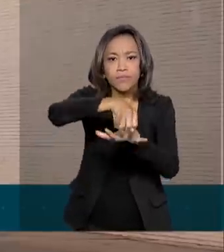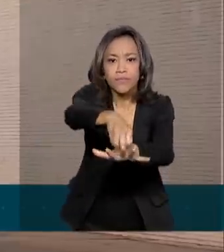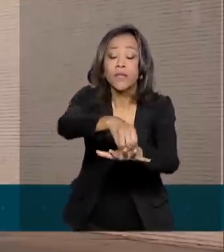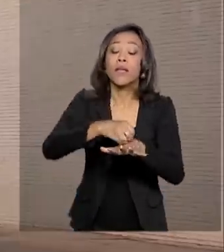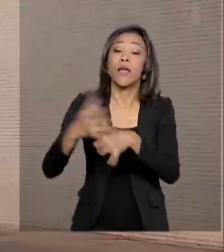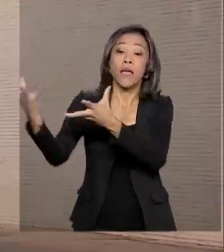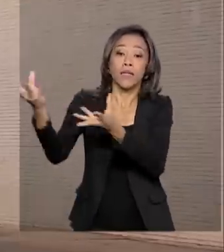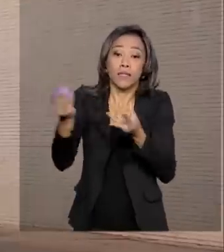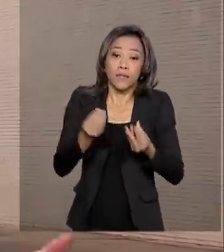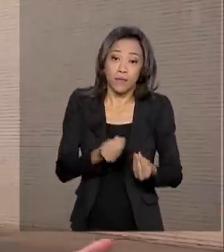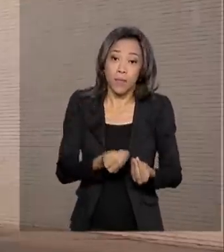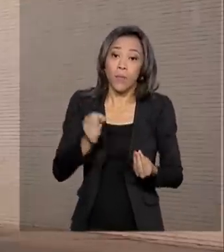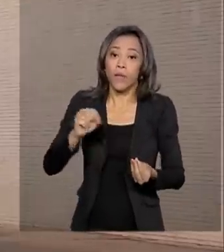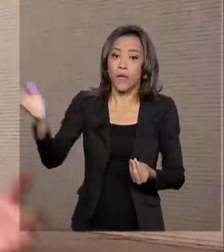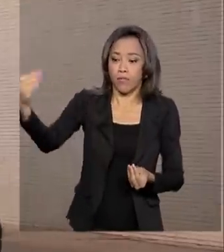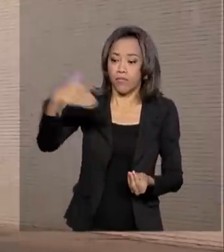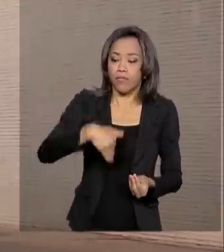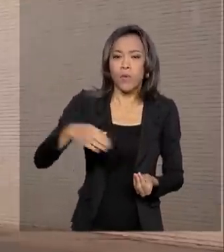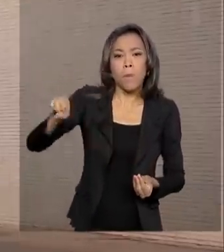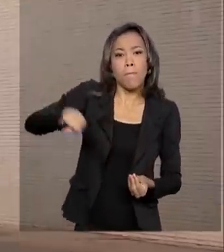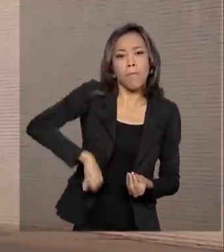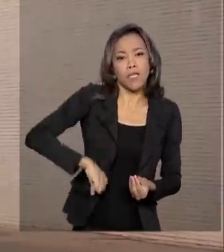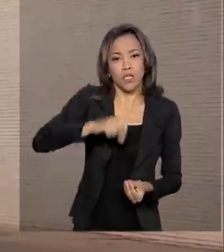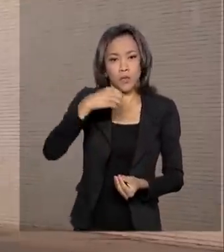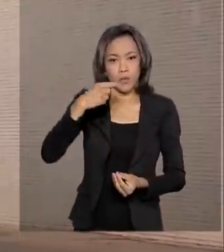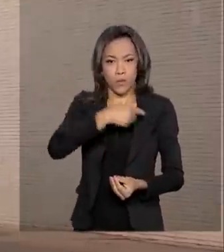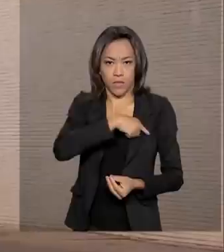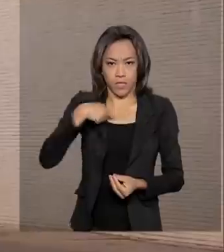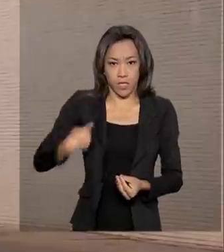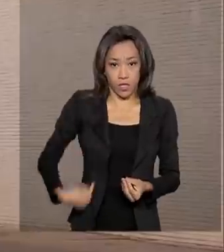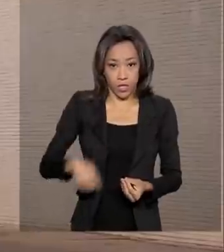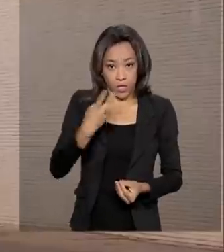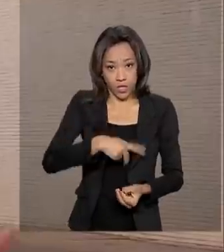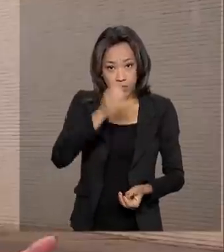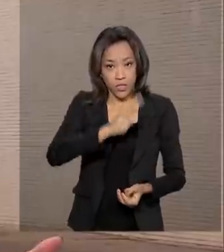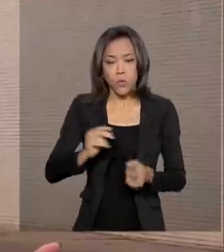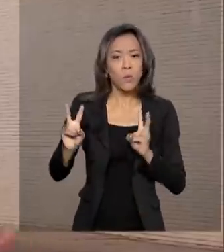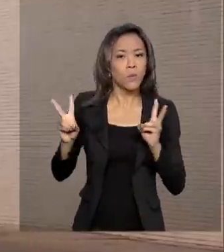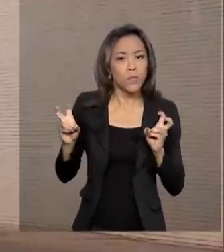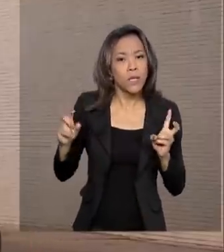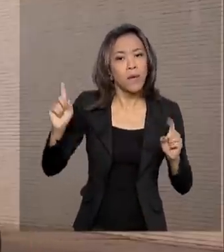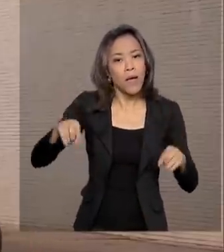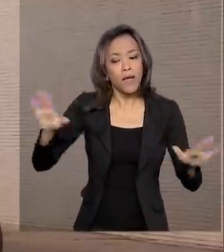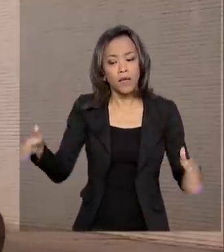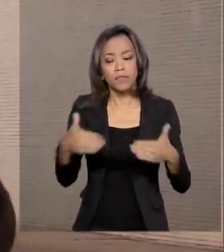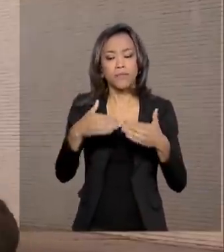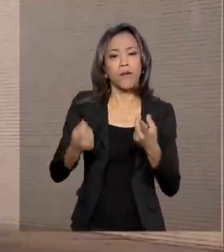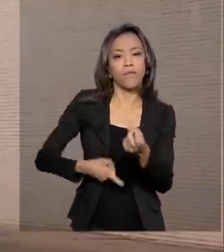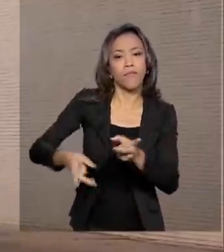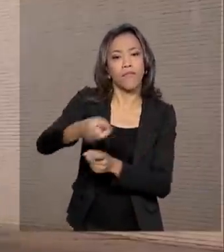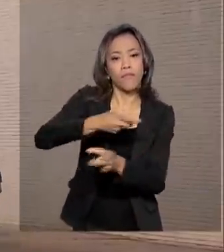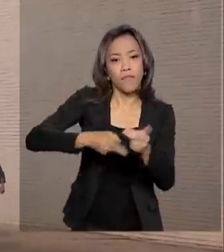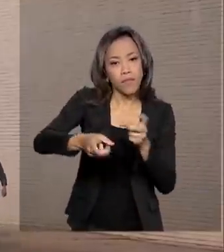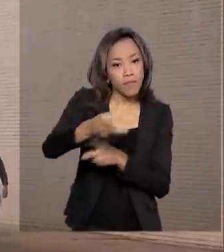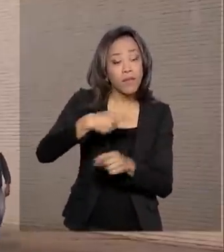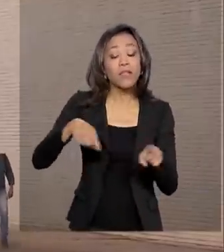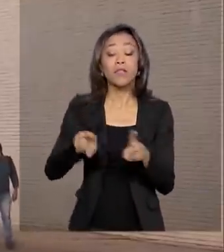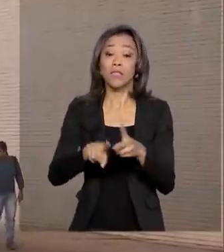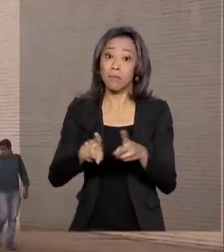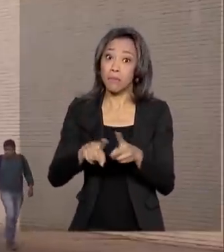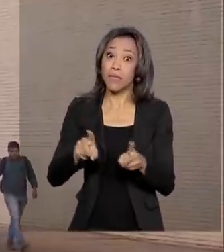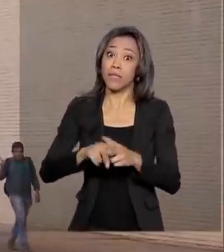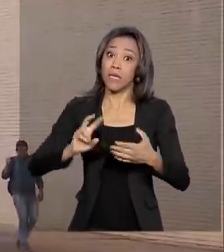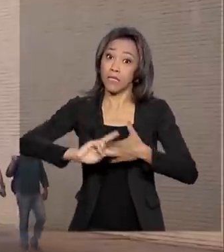China no Brasil, Yang Yangming. Entre os assuntos tratados, estava o comércio entre os dois países e os efeitos do